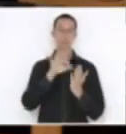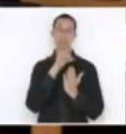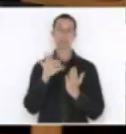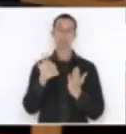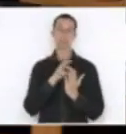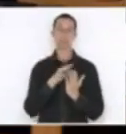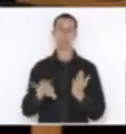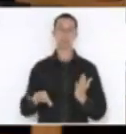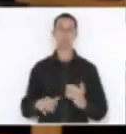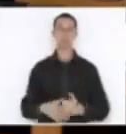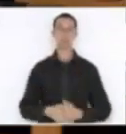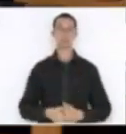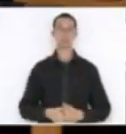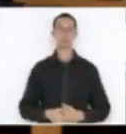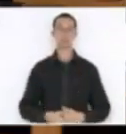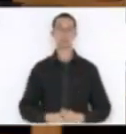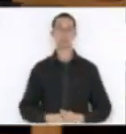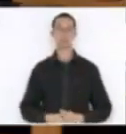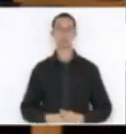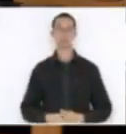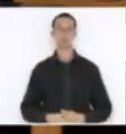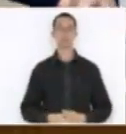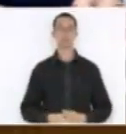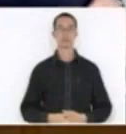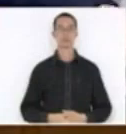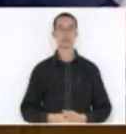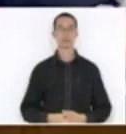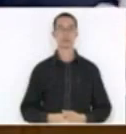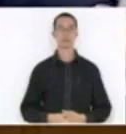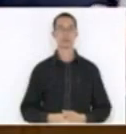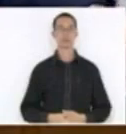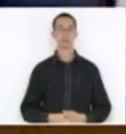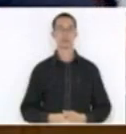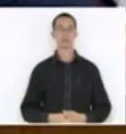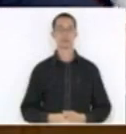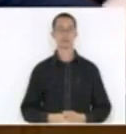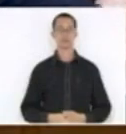é isso. Primeiro os são os destaques? Deixa eu manifestar aqui, presidente, deputado.